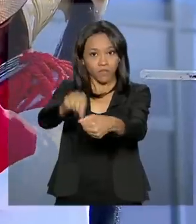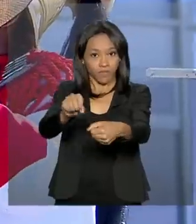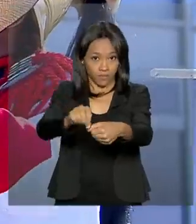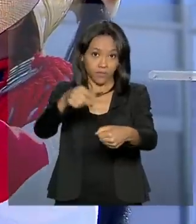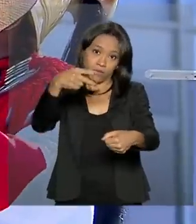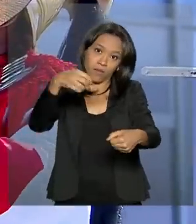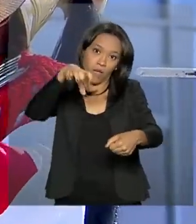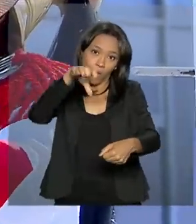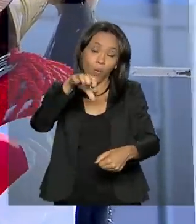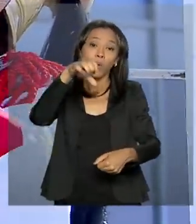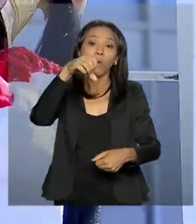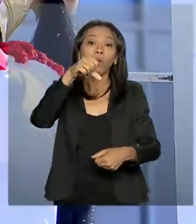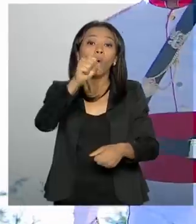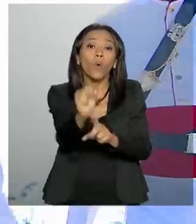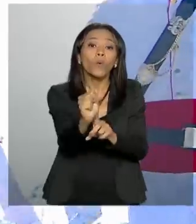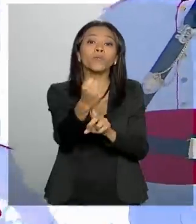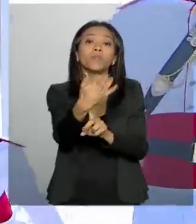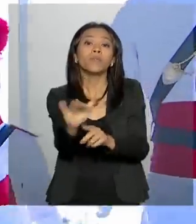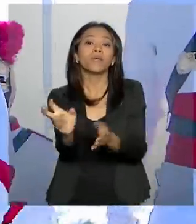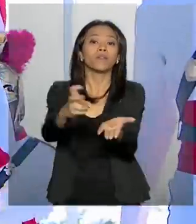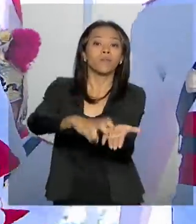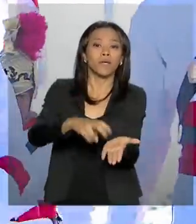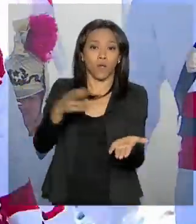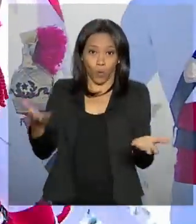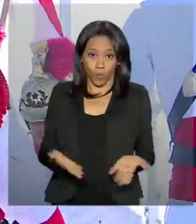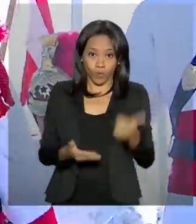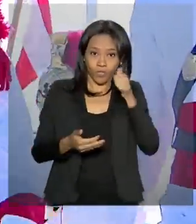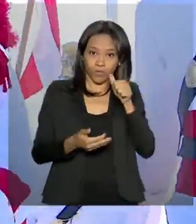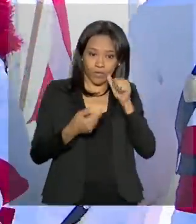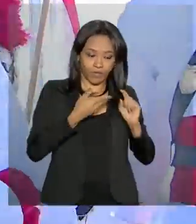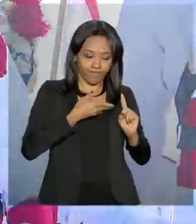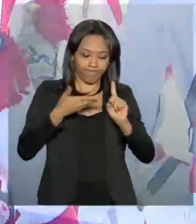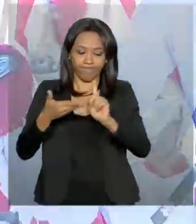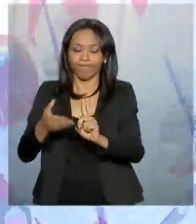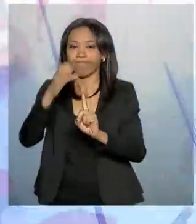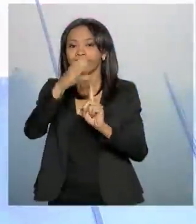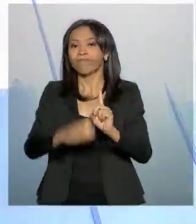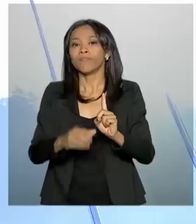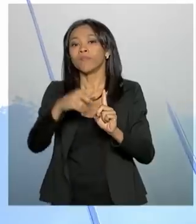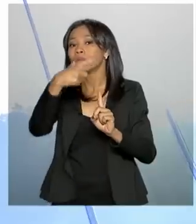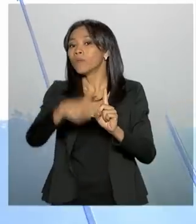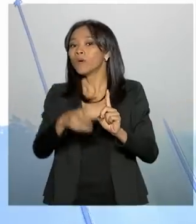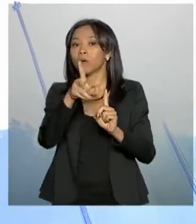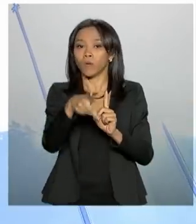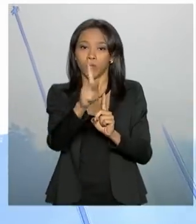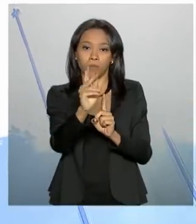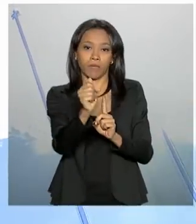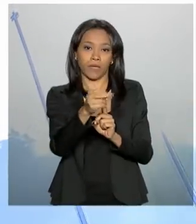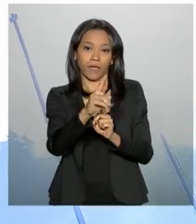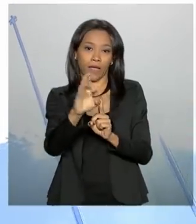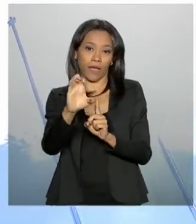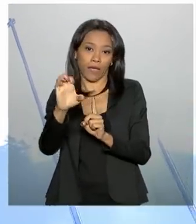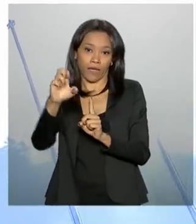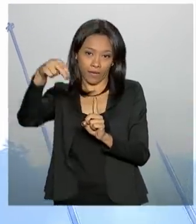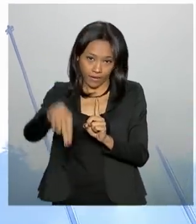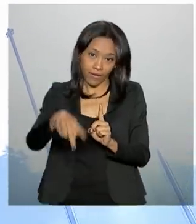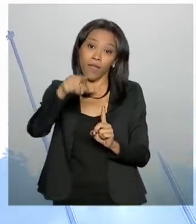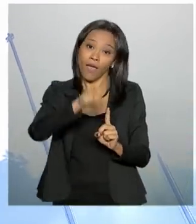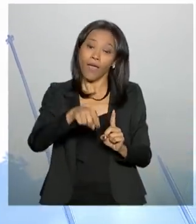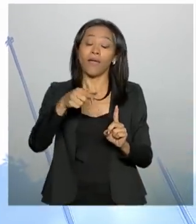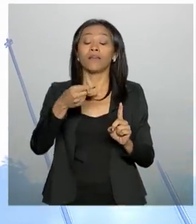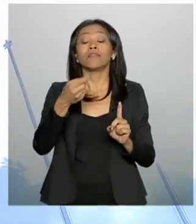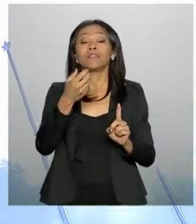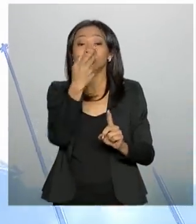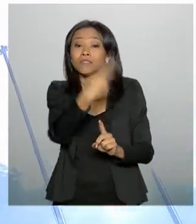meia da manhã. A militar que hasteou a bandeira hoje é Karen Samia. Ela é do Rio de Janeiro, tem 29